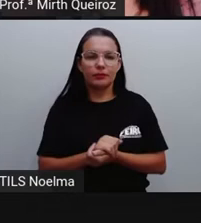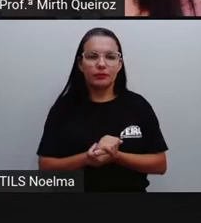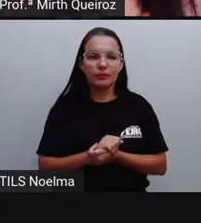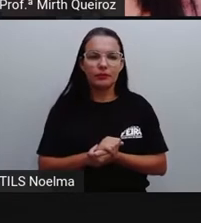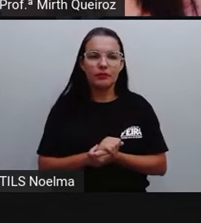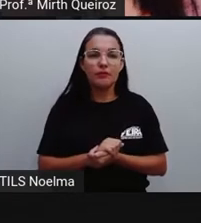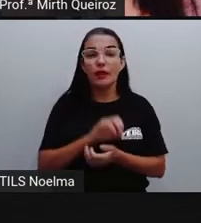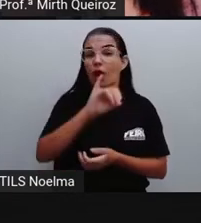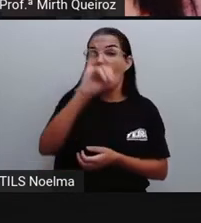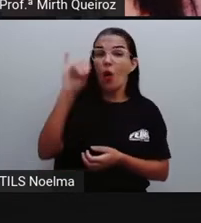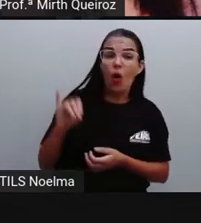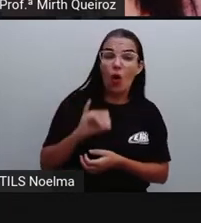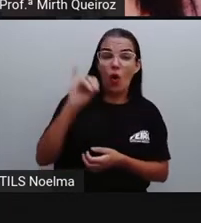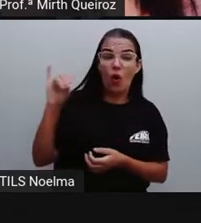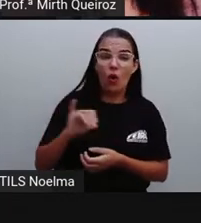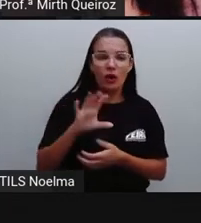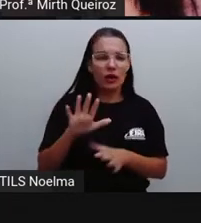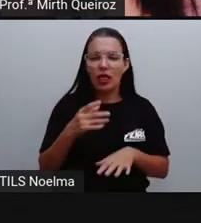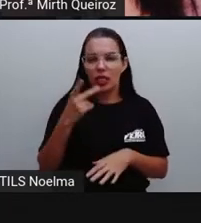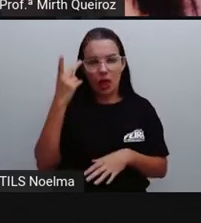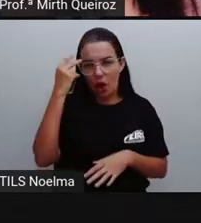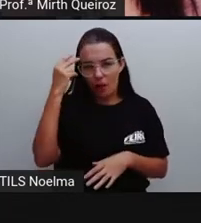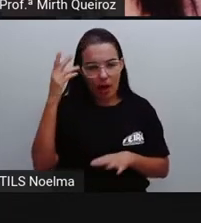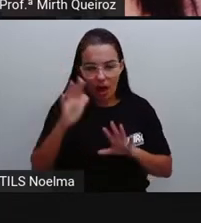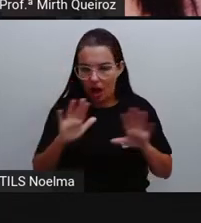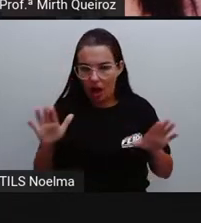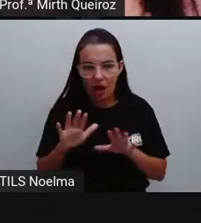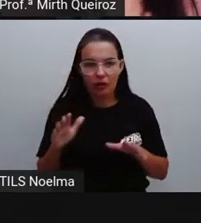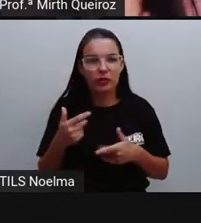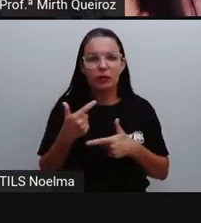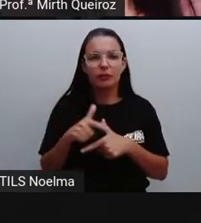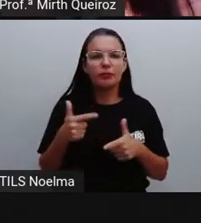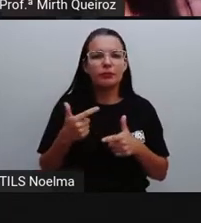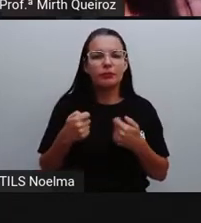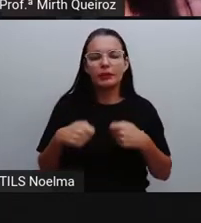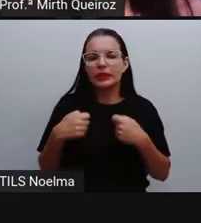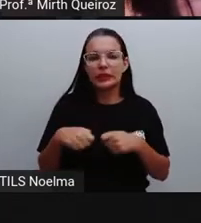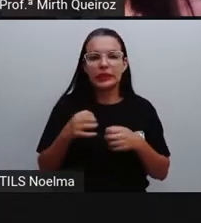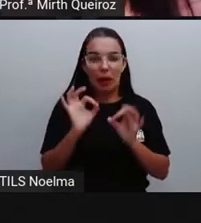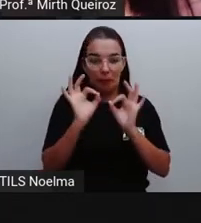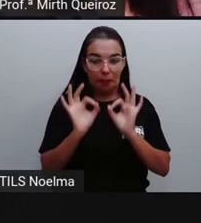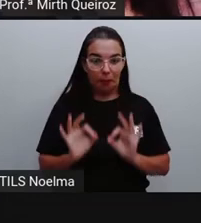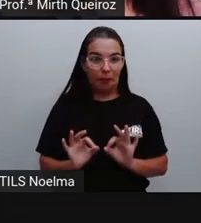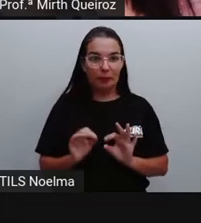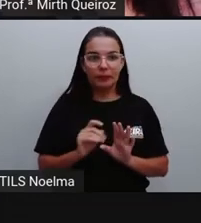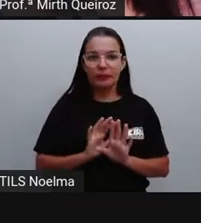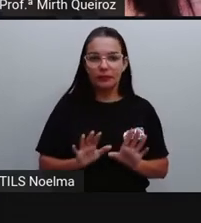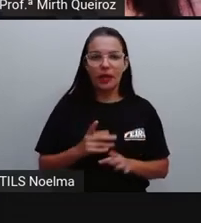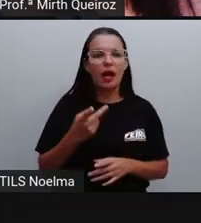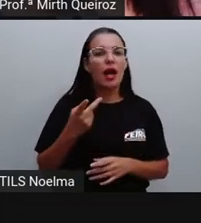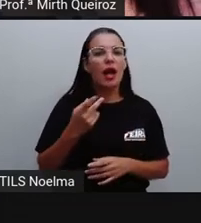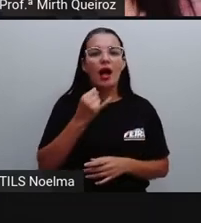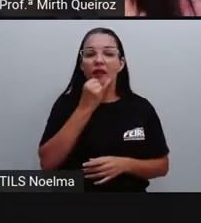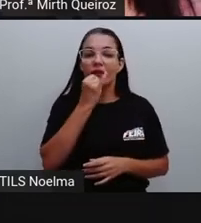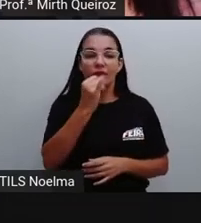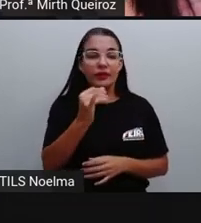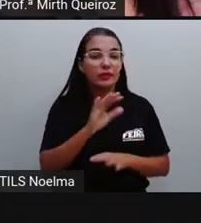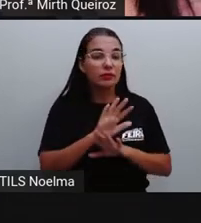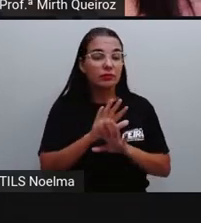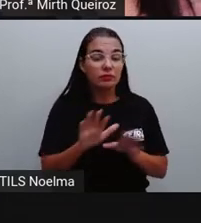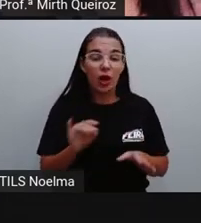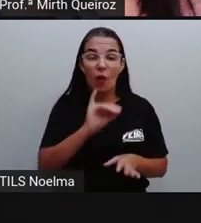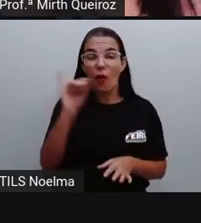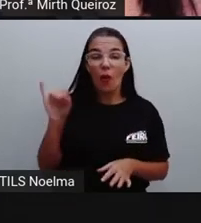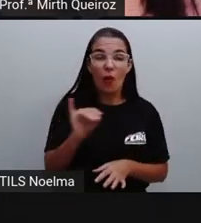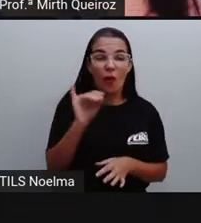Uma saudação coloquial, né? O vocativo ali que a gente já vai colocar já o nome da pessoa para quem foi destinada aí